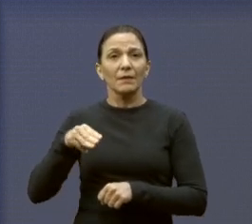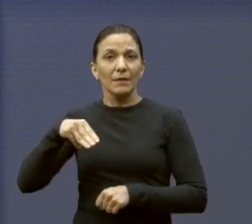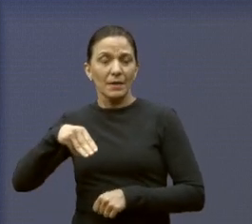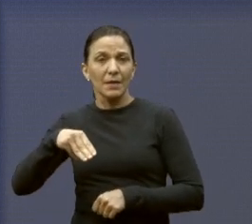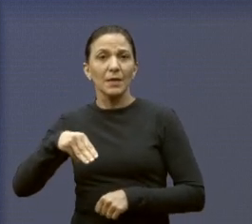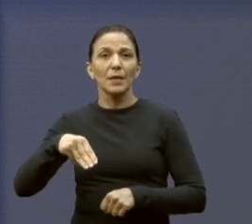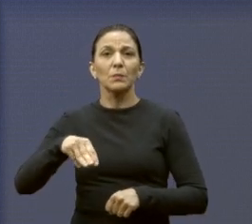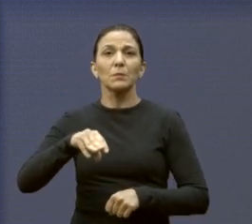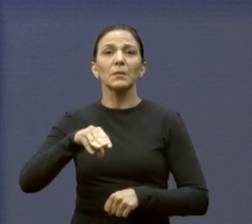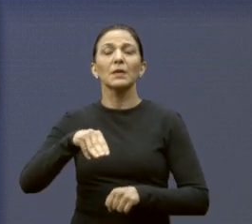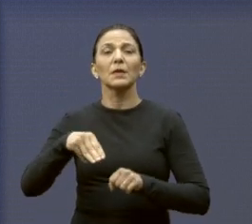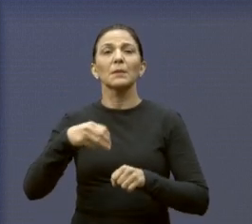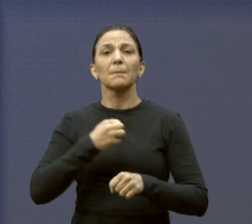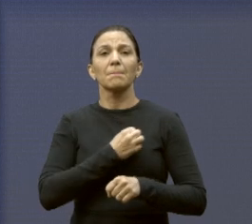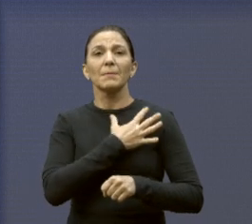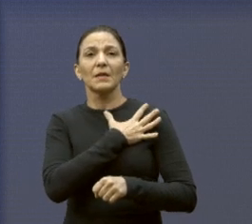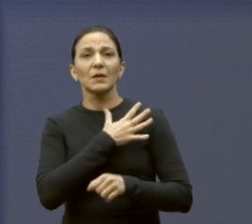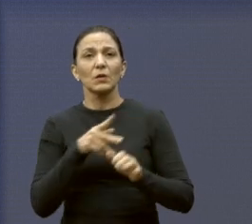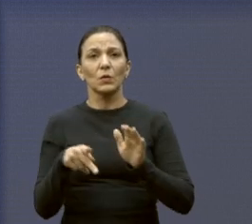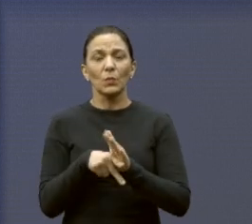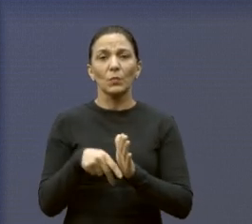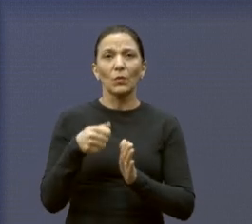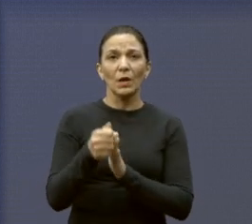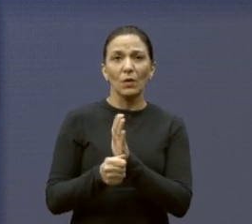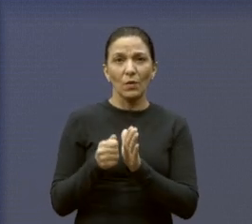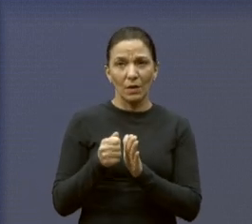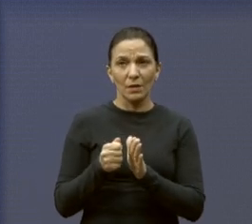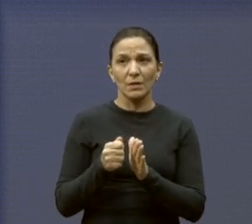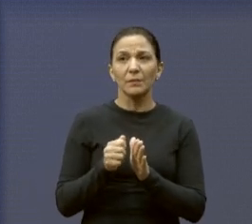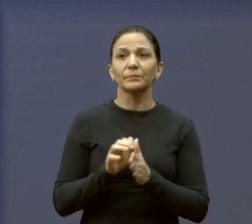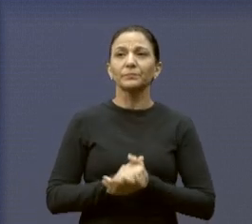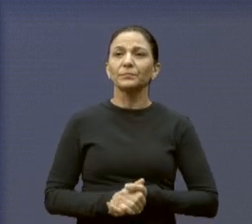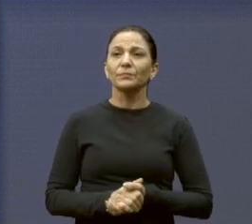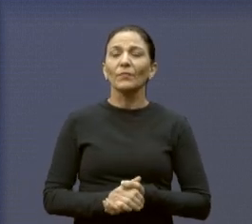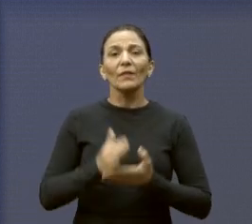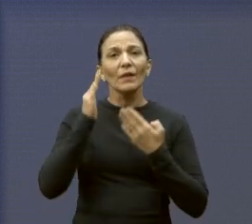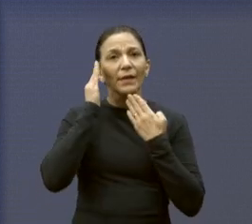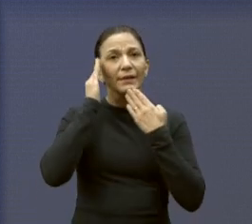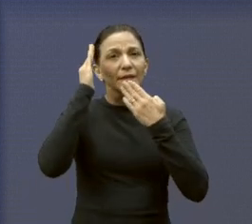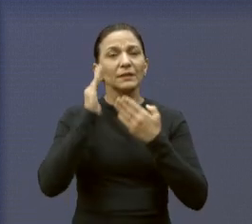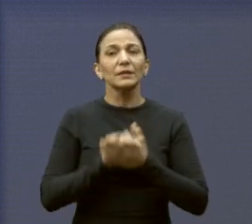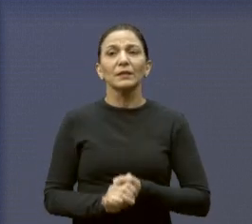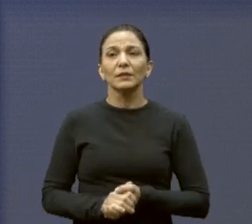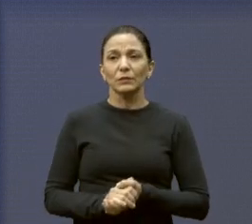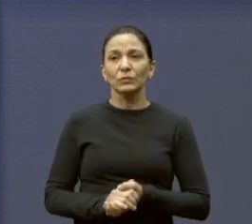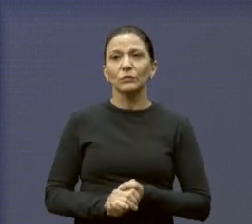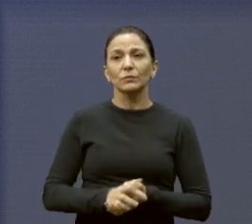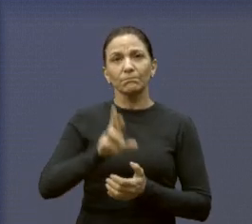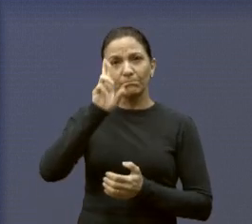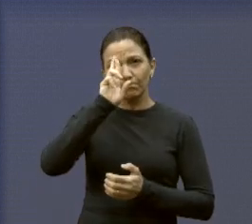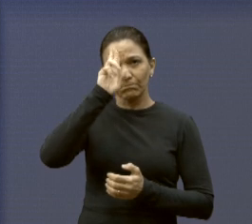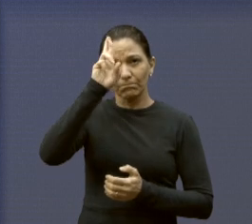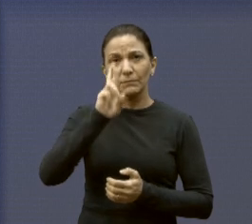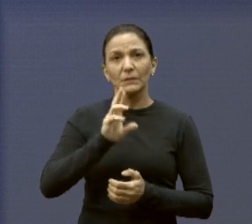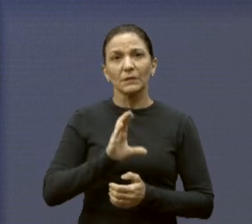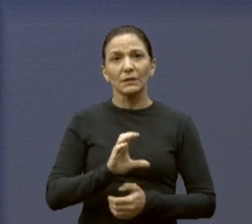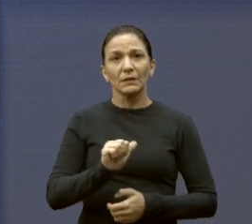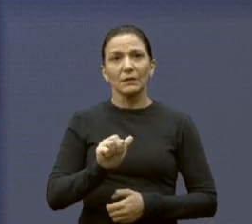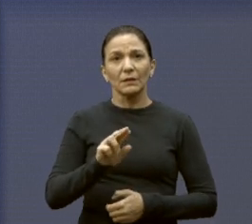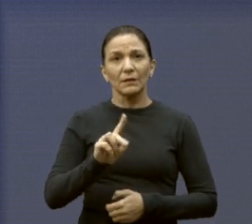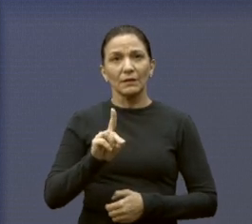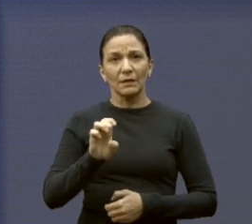e passagem de comando da instituição. Agradecemos ao Tenente Coronel Cardeal,